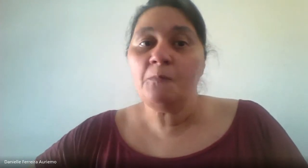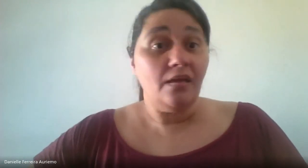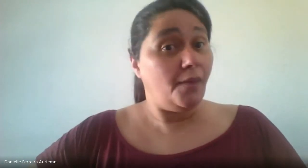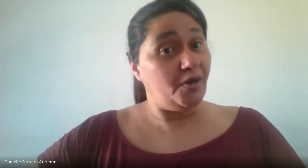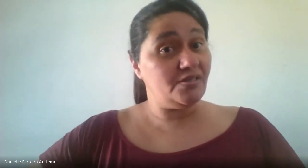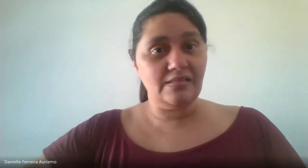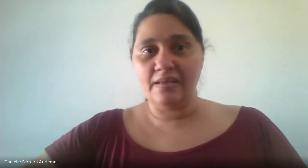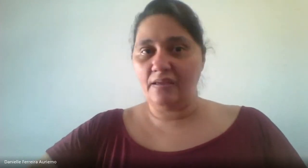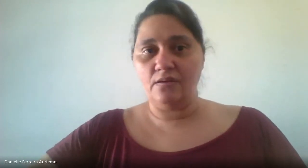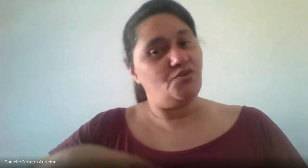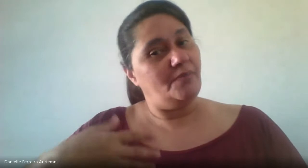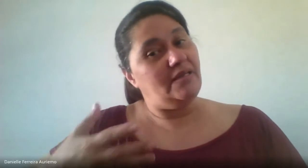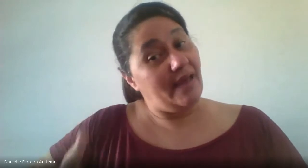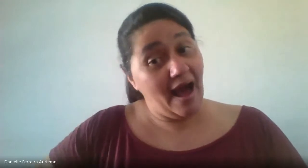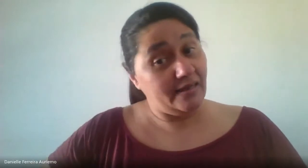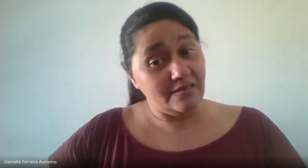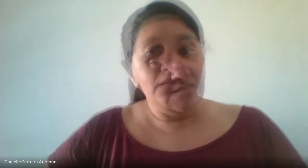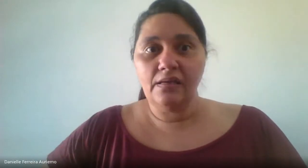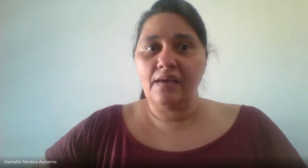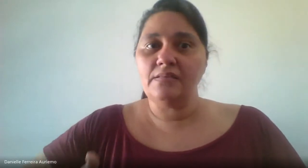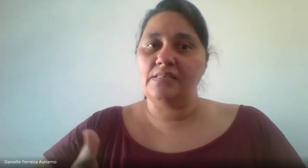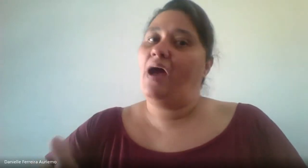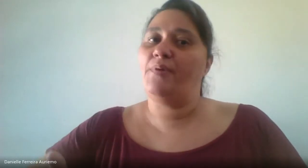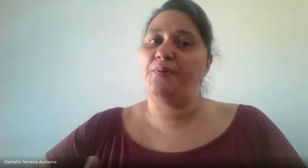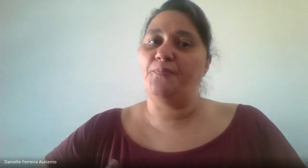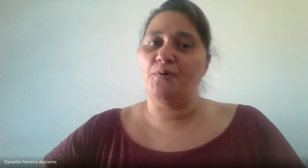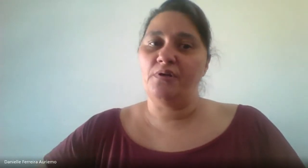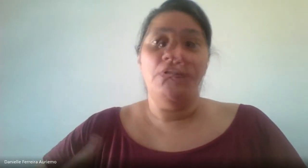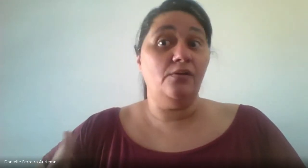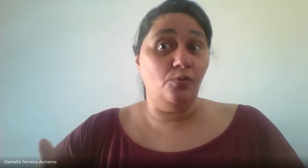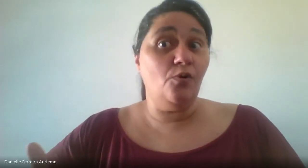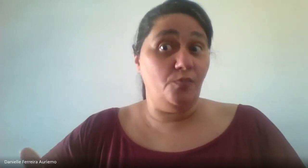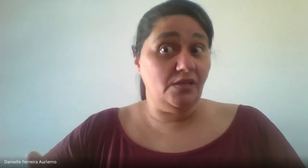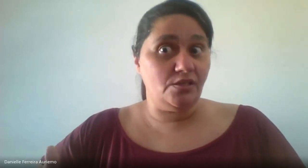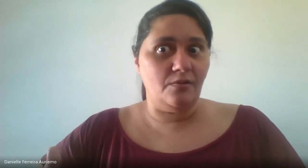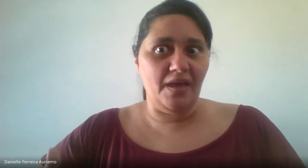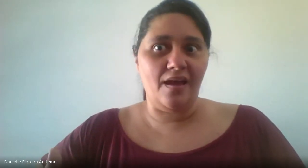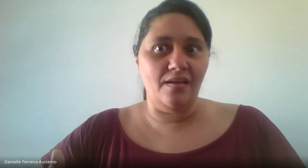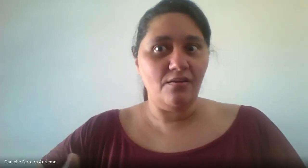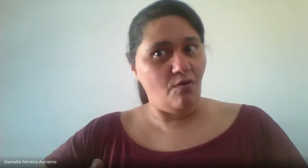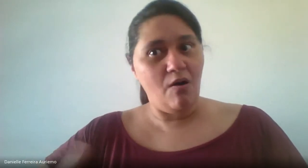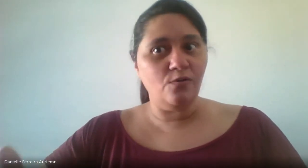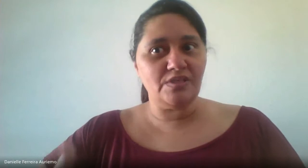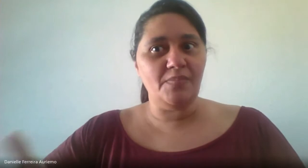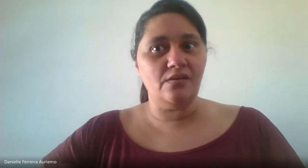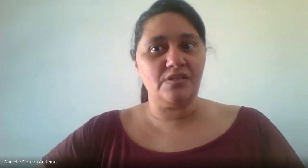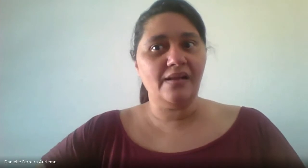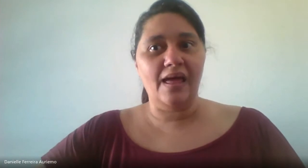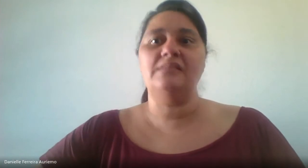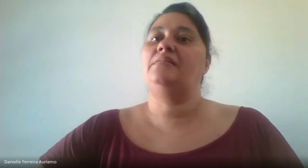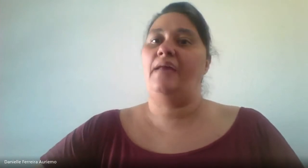pouquinho e depois fazer aí com os familiares e quem sabe propor pelo Google Meet também aí com alguns